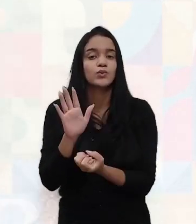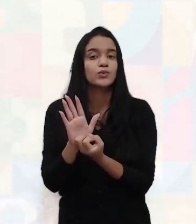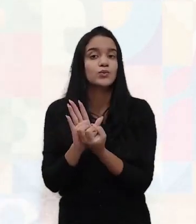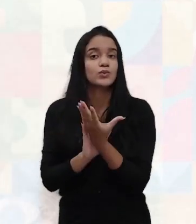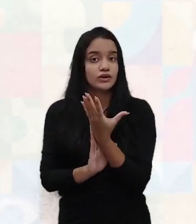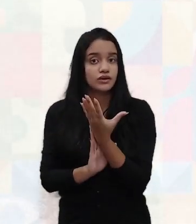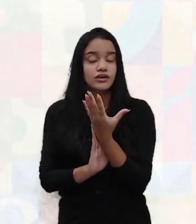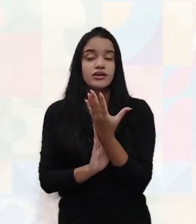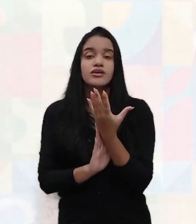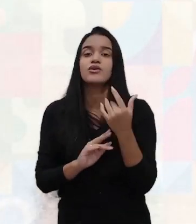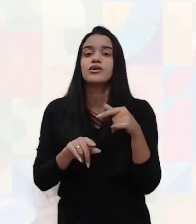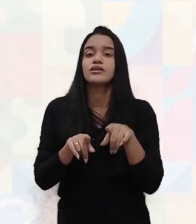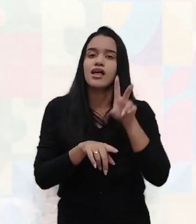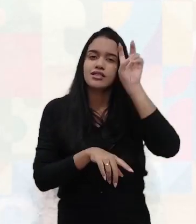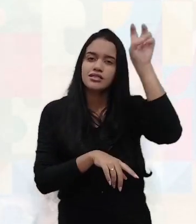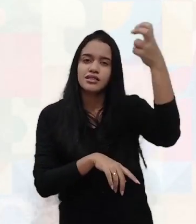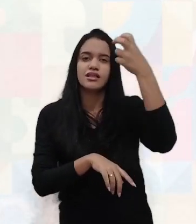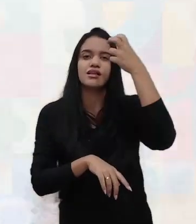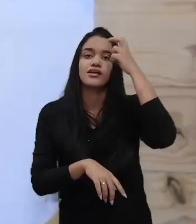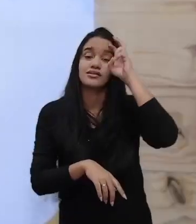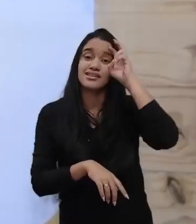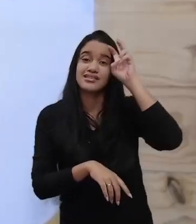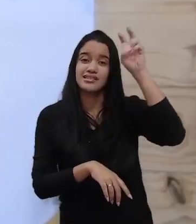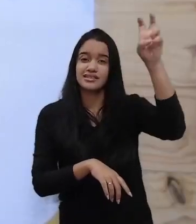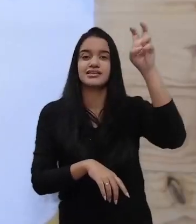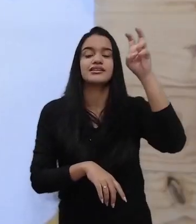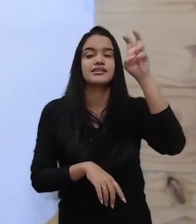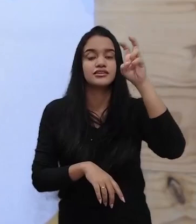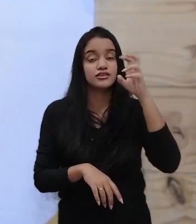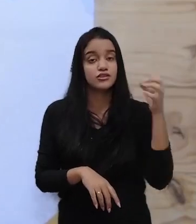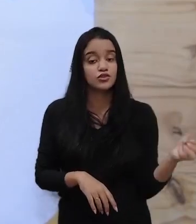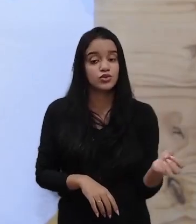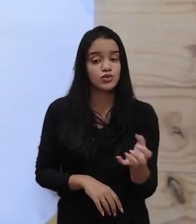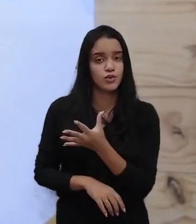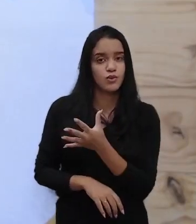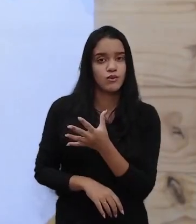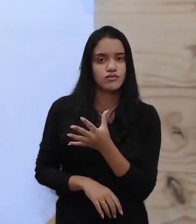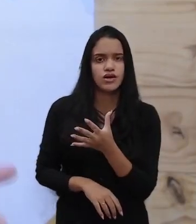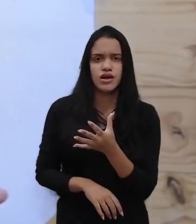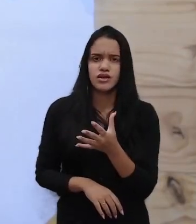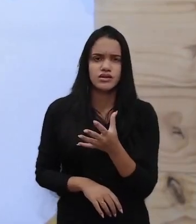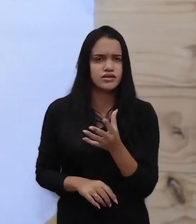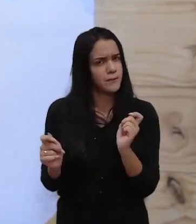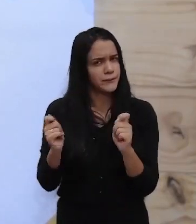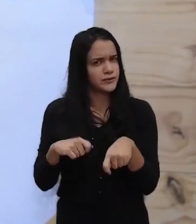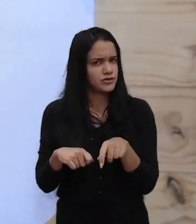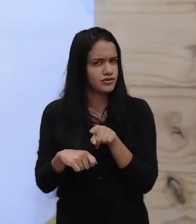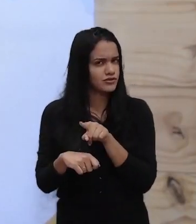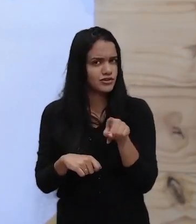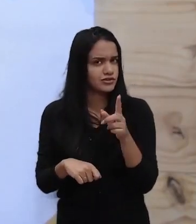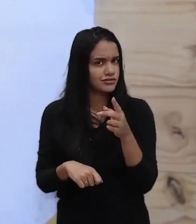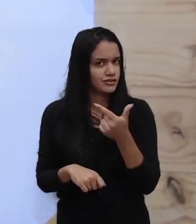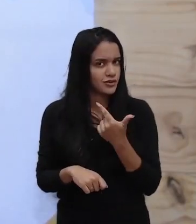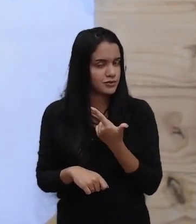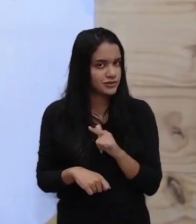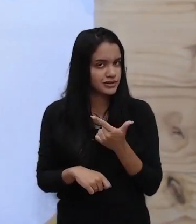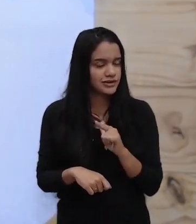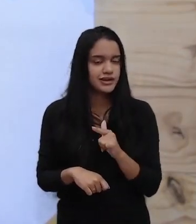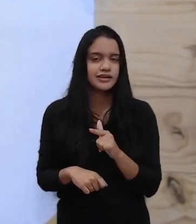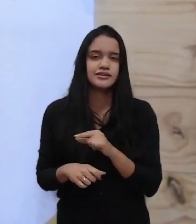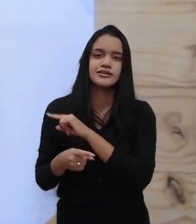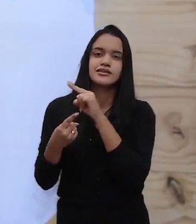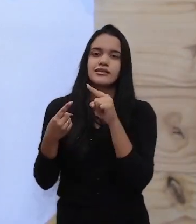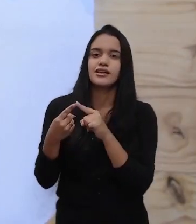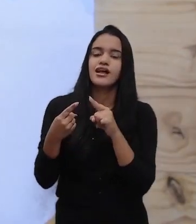inteligências múltiplas, ele trouxe a ideia de nove inteligências. Não é possível que você não tenha nenhuma dessas nove. A sinestésica,